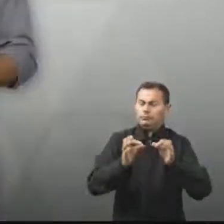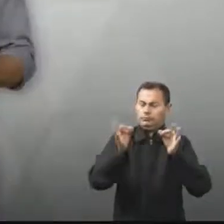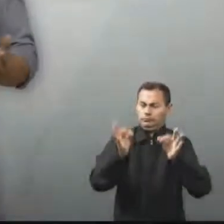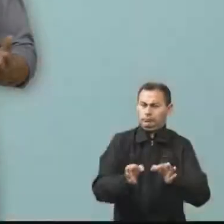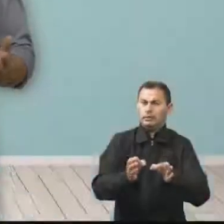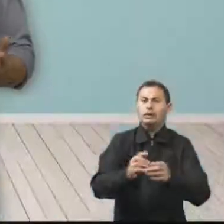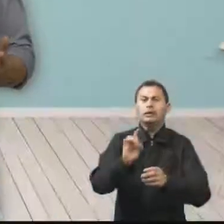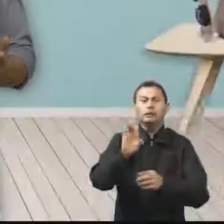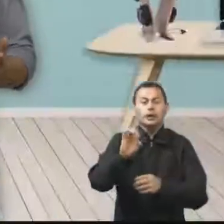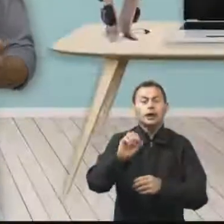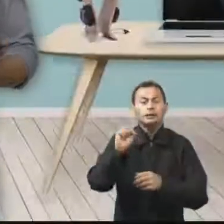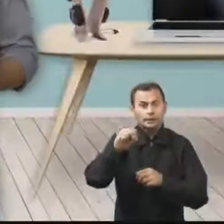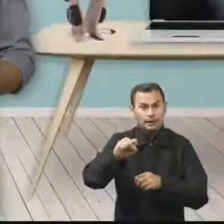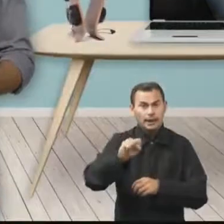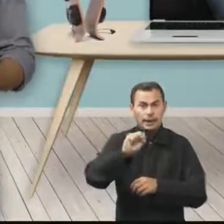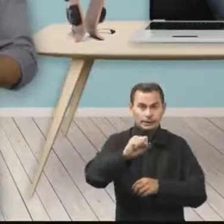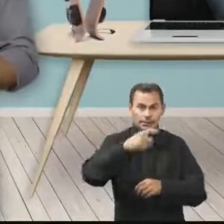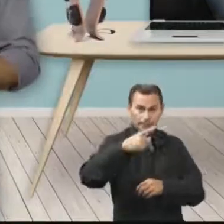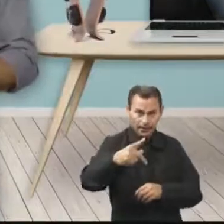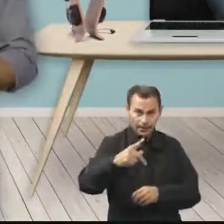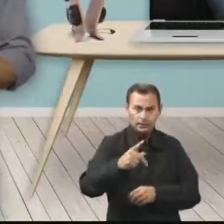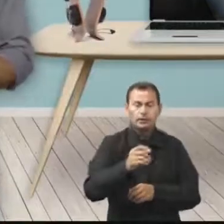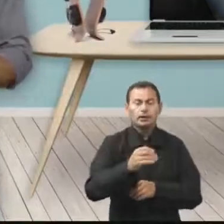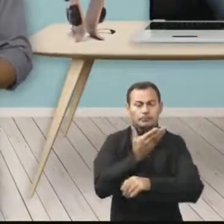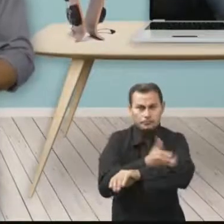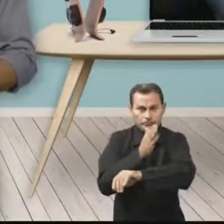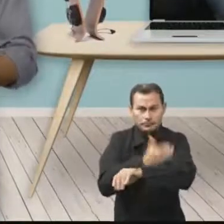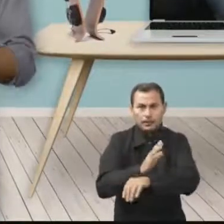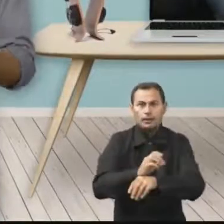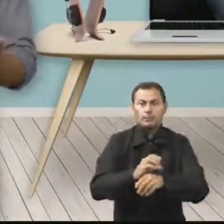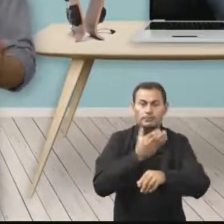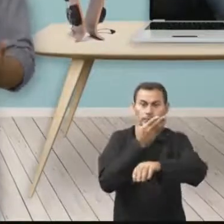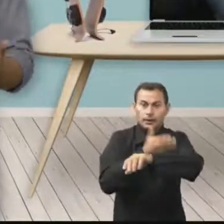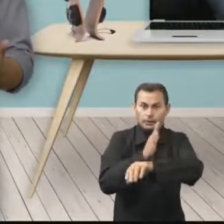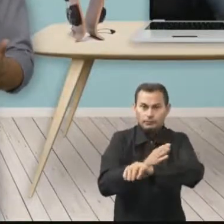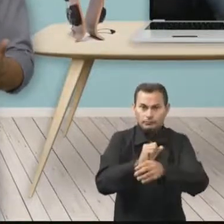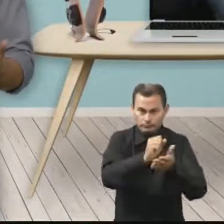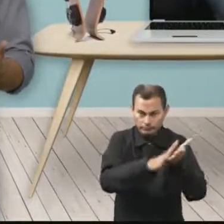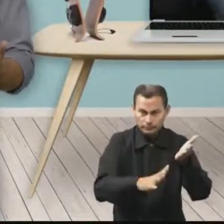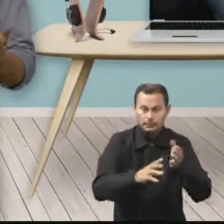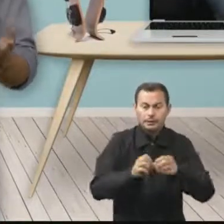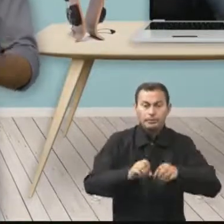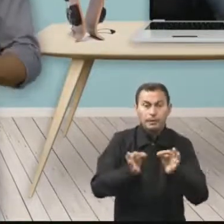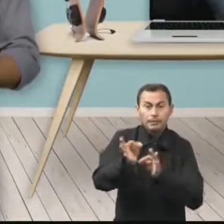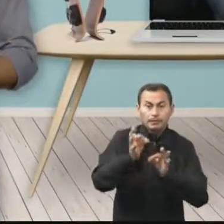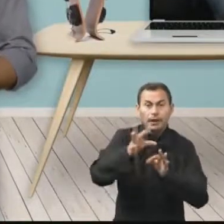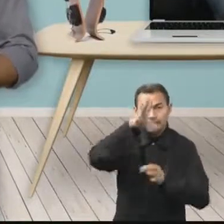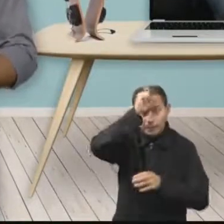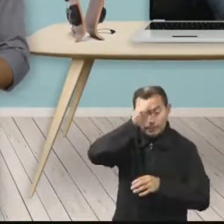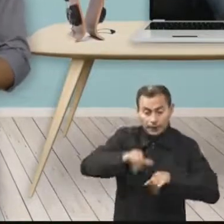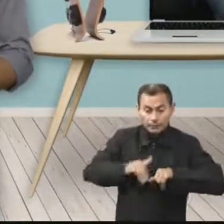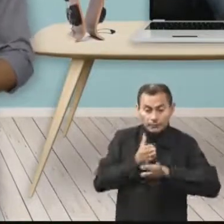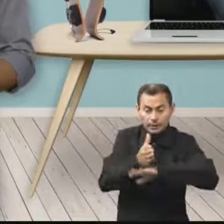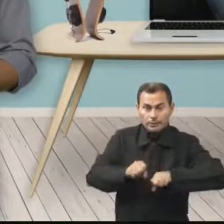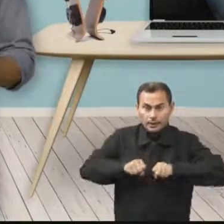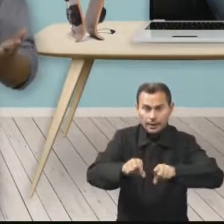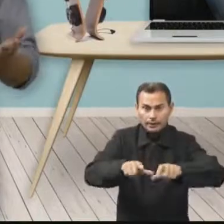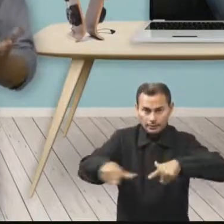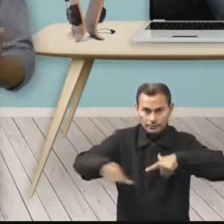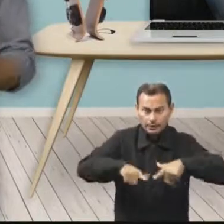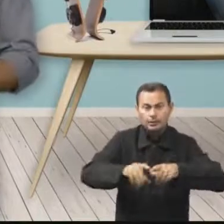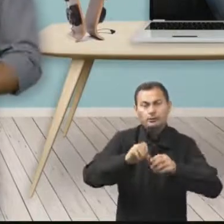Só assim as SPs que servem de exercícios práticos que te preparam para o mercado de trabalho terão efeito na sua carreira.